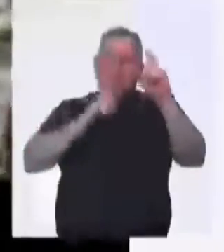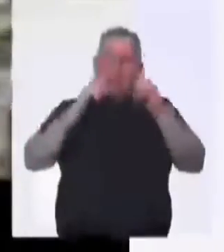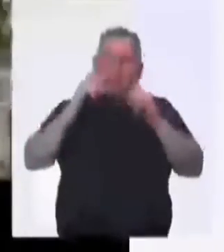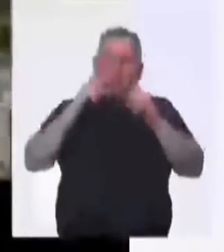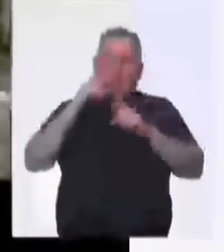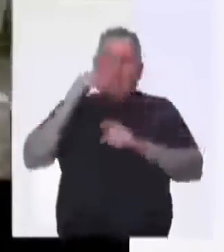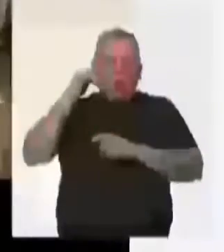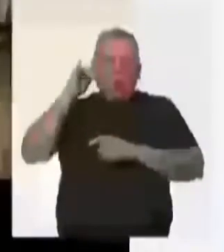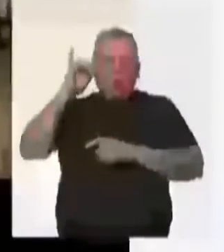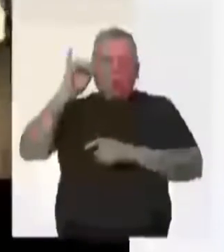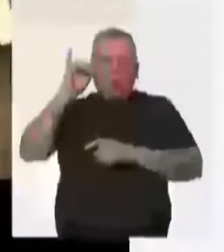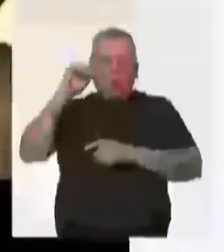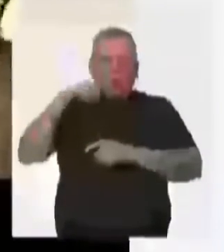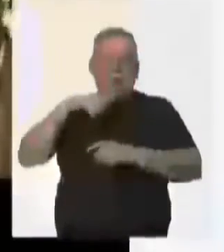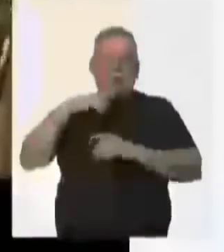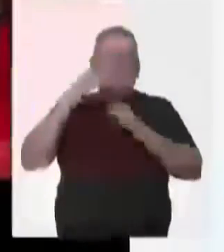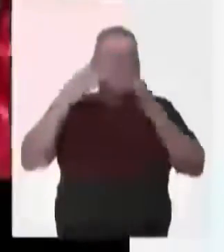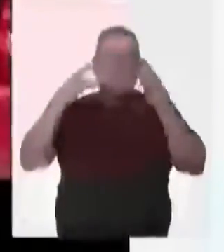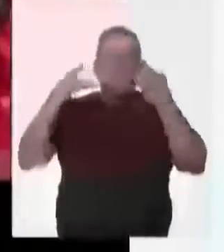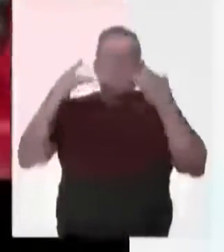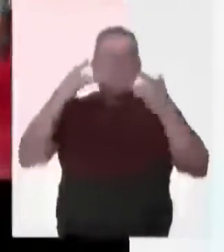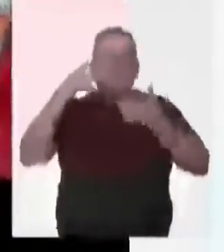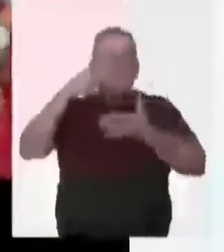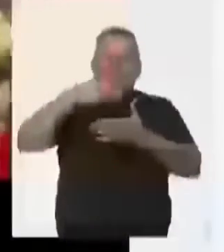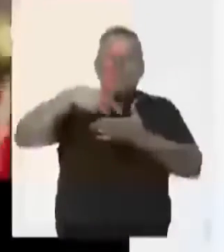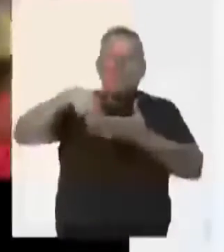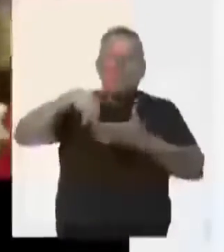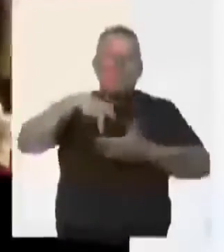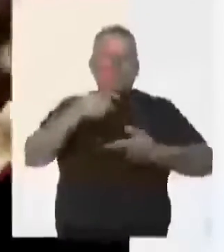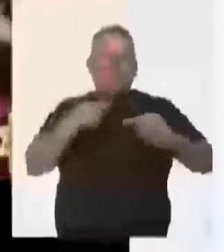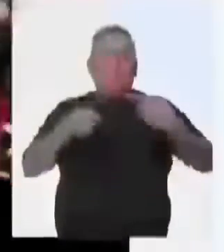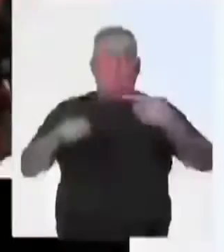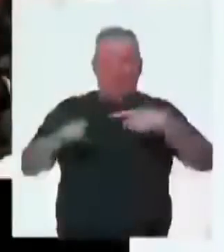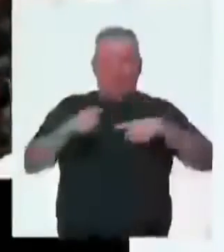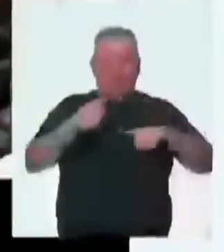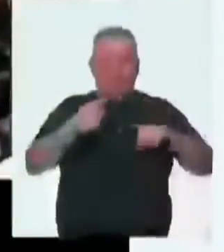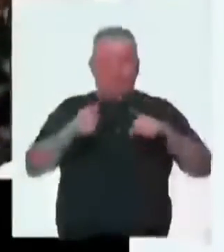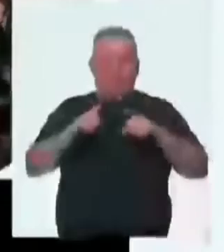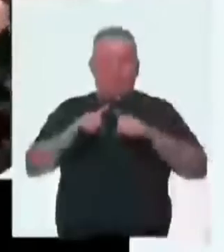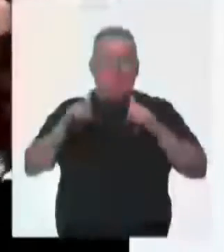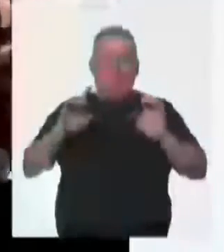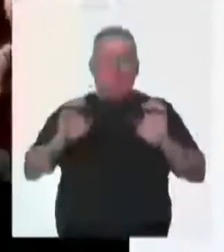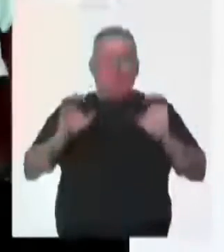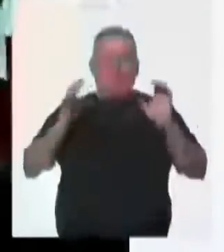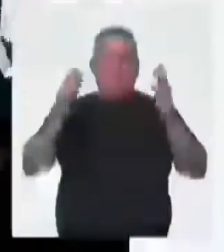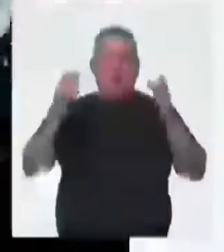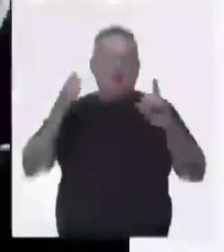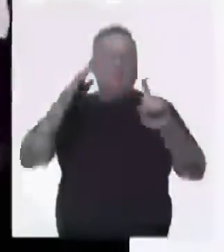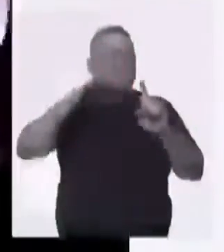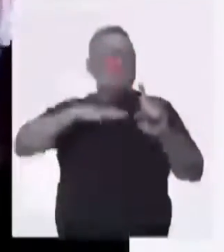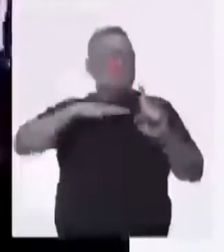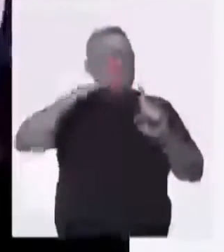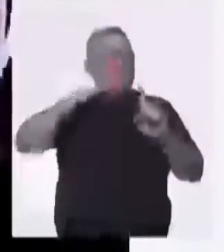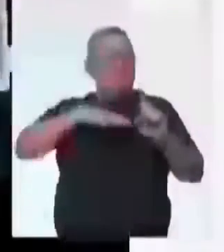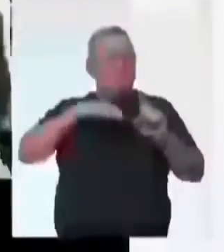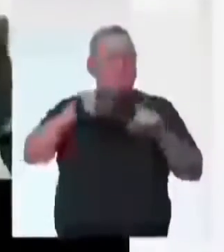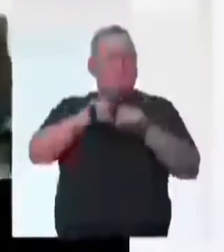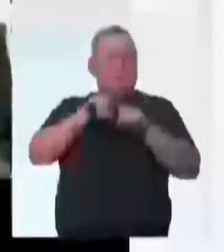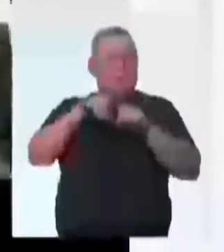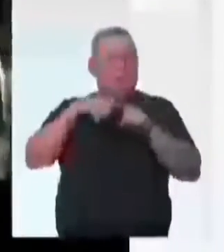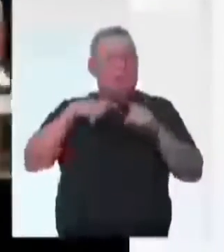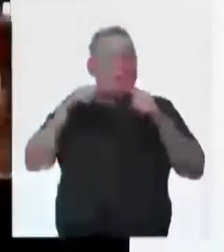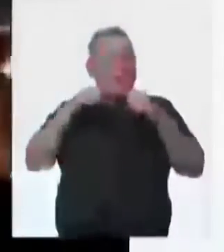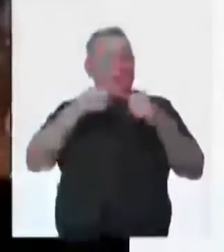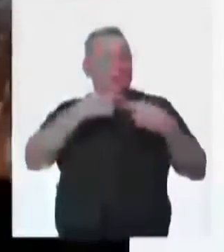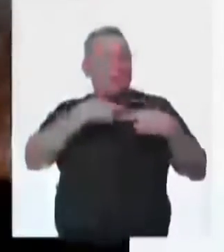reúne elementos cênicos, coreográficos, musicais e de dança. A festa folclórica também tem um caráter religioso.